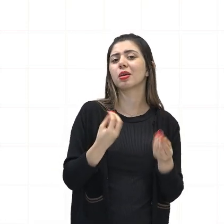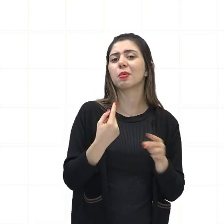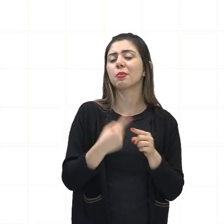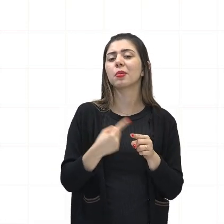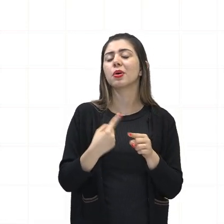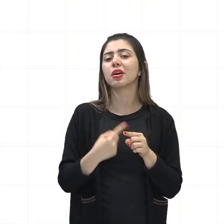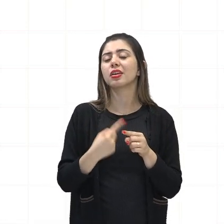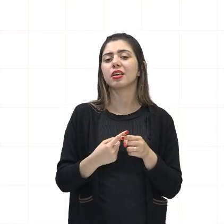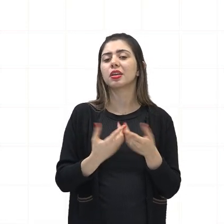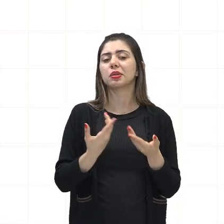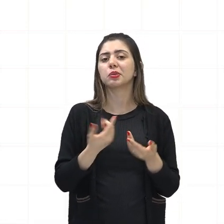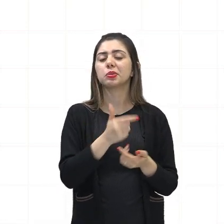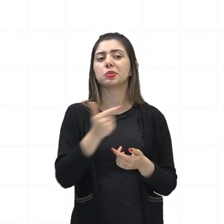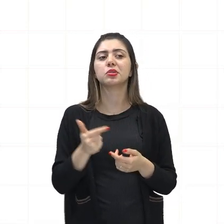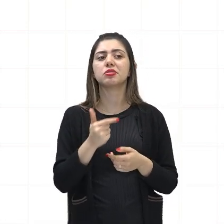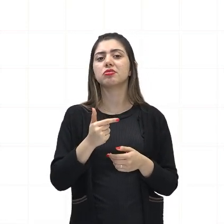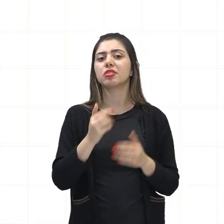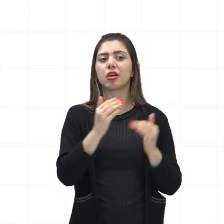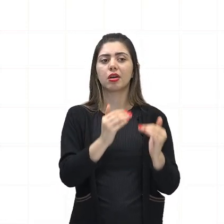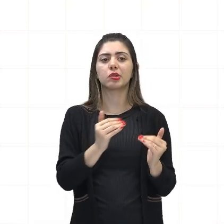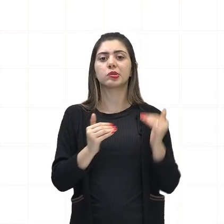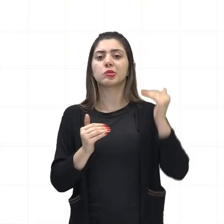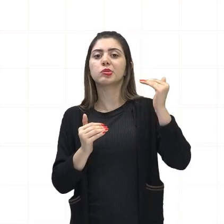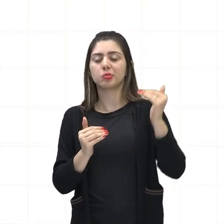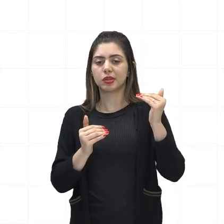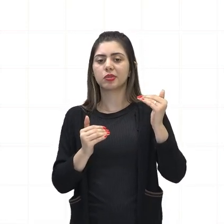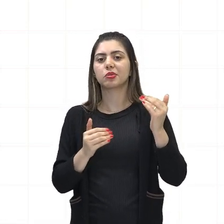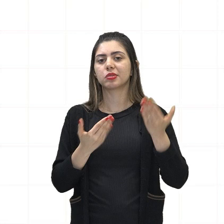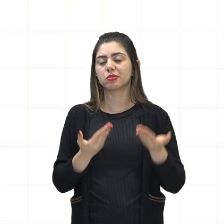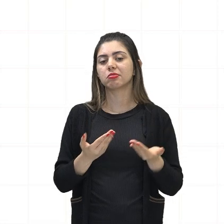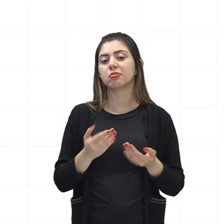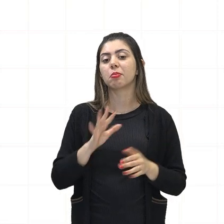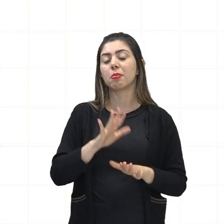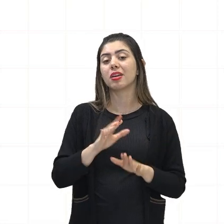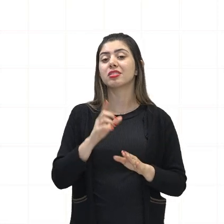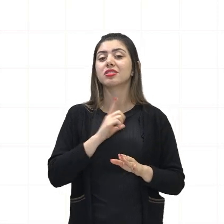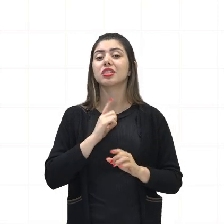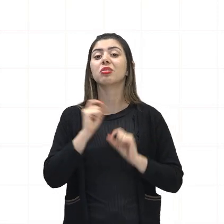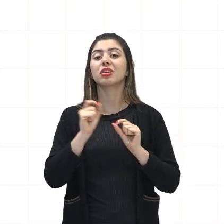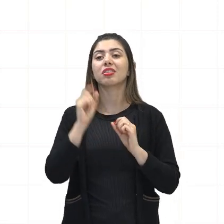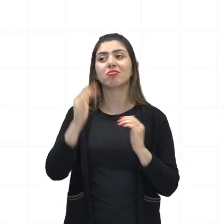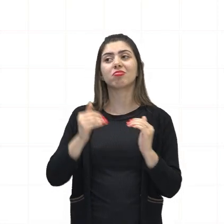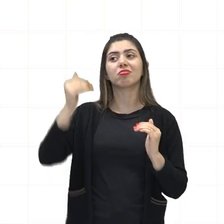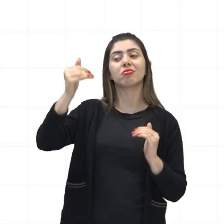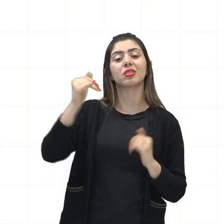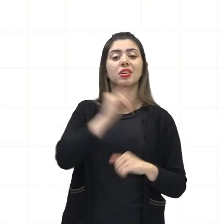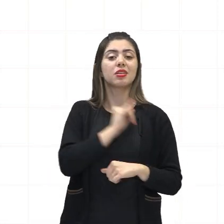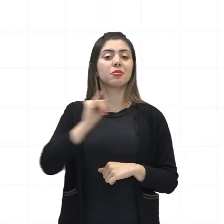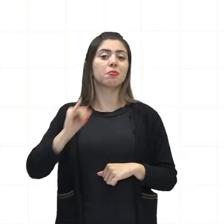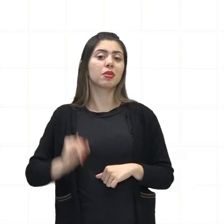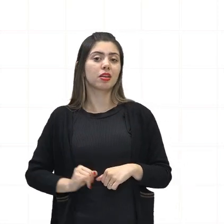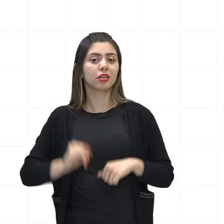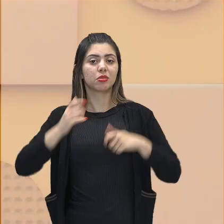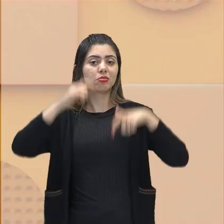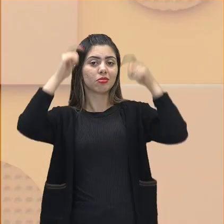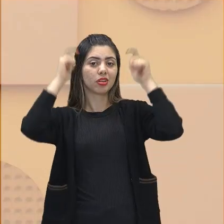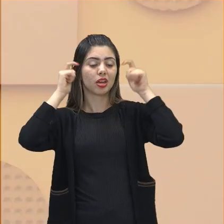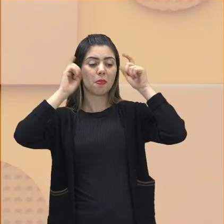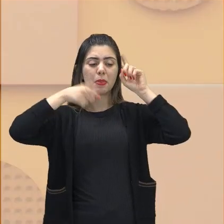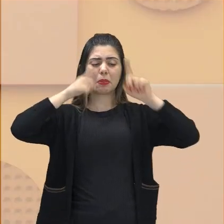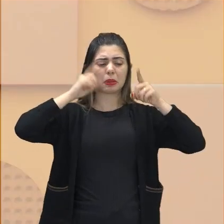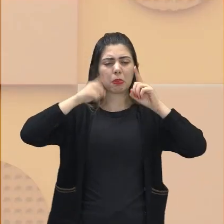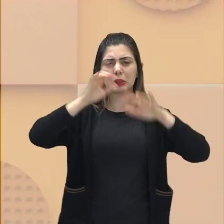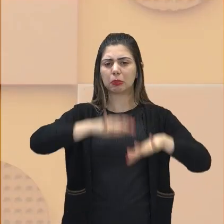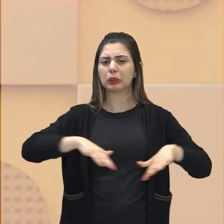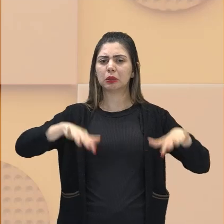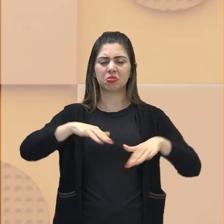um primeiro-ministro que governasse. Mas quem? O poder do imperador é que se sobrepunha a todos os outros órgãos, tanto